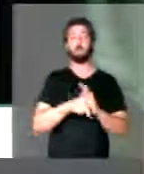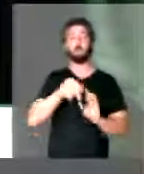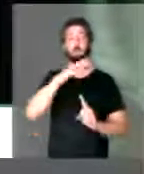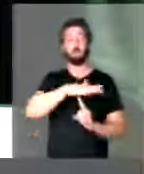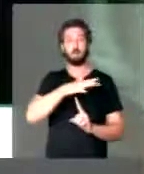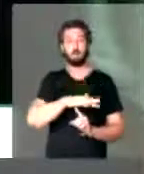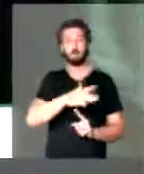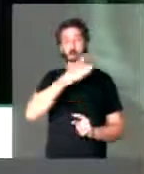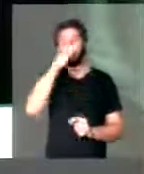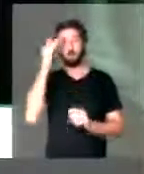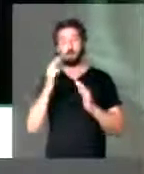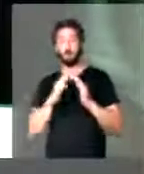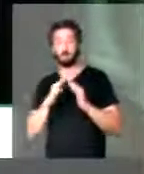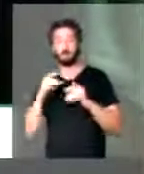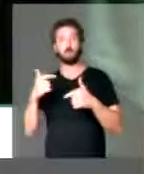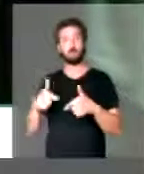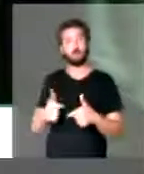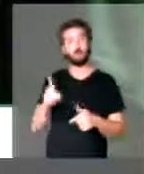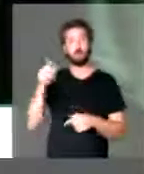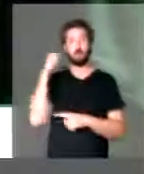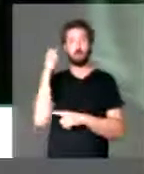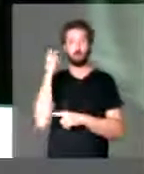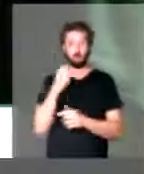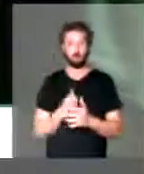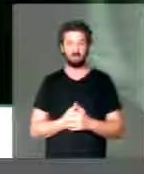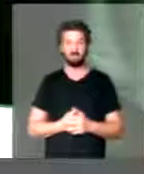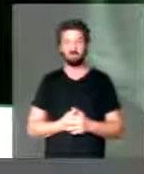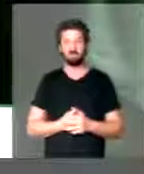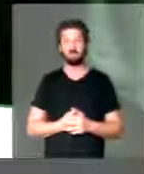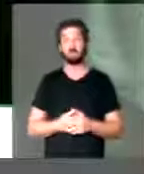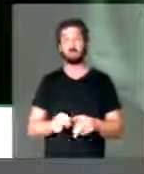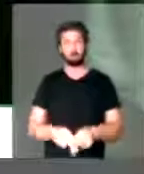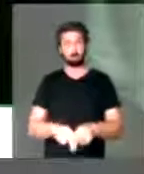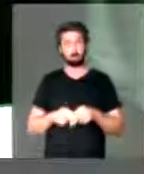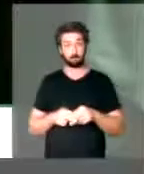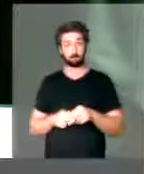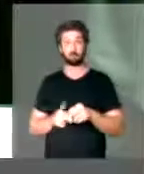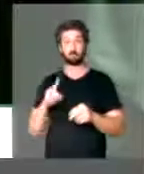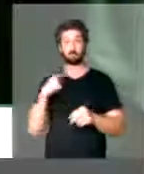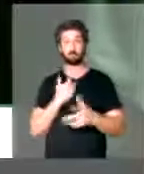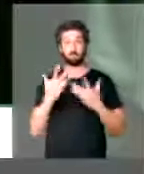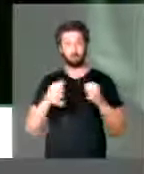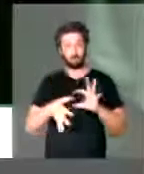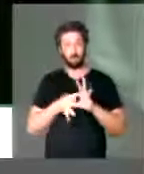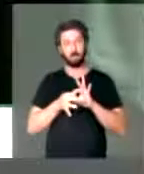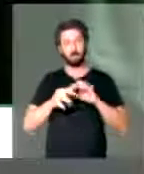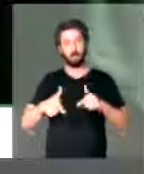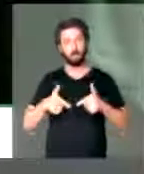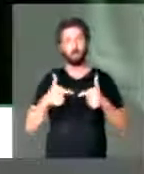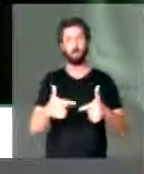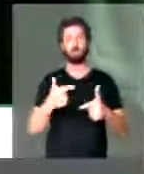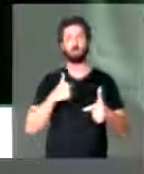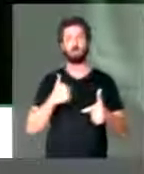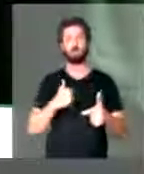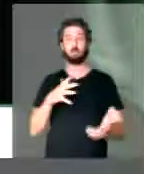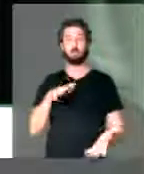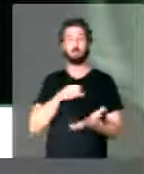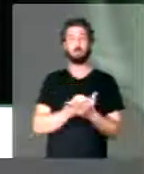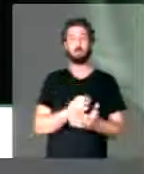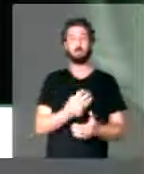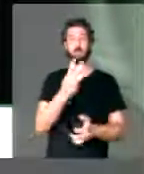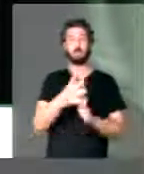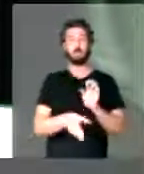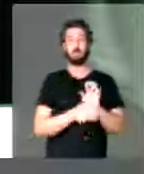Paraná, um morador e um trabalhador lá do Rio Grande do Sul. Portanto, vamos estar todos mobilizados. Eu dei entrada em três